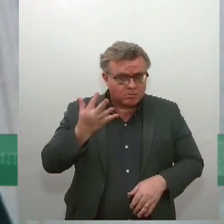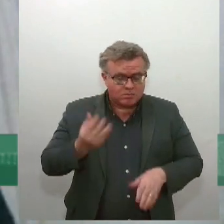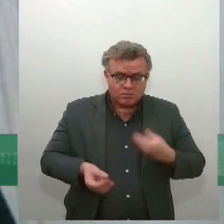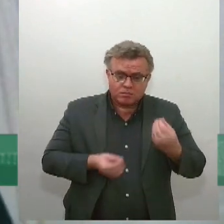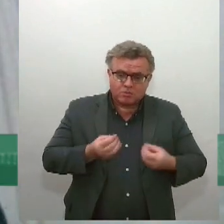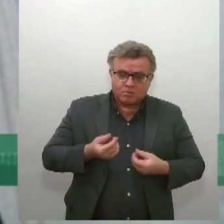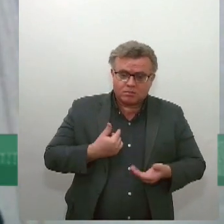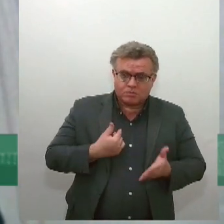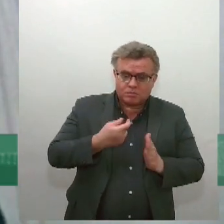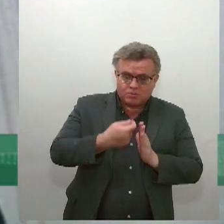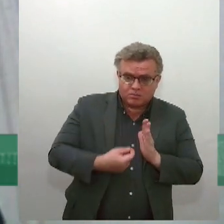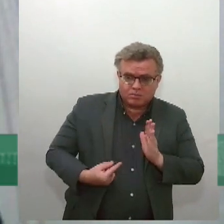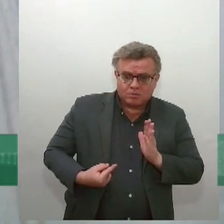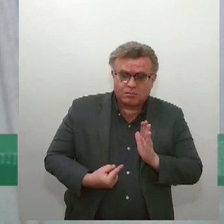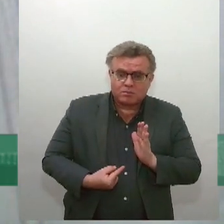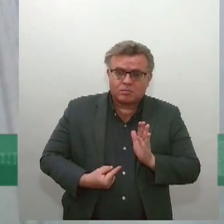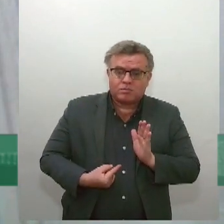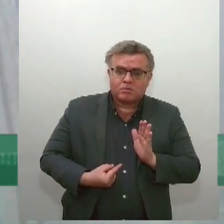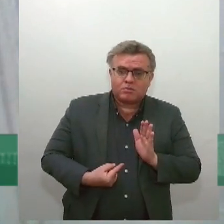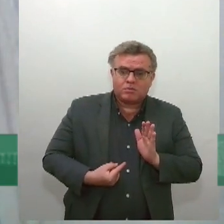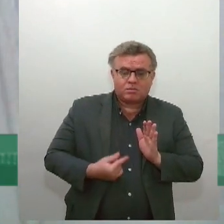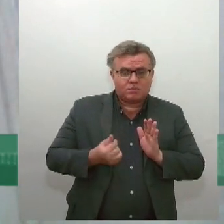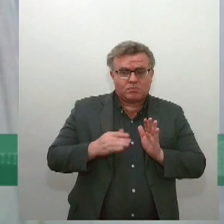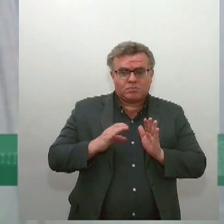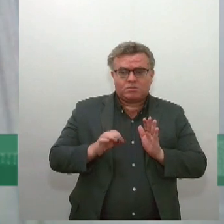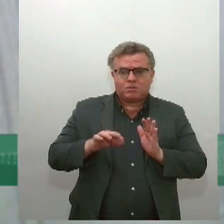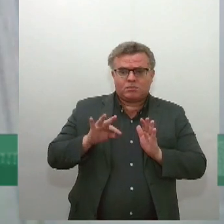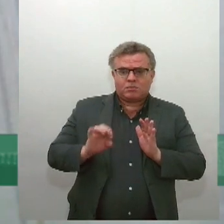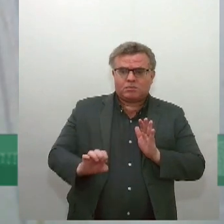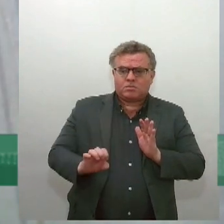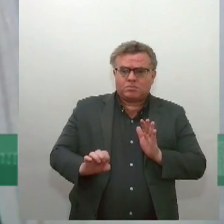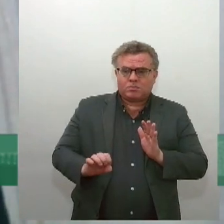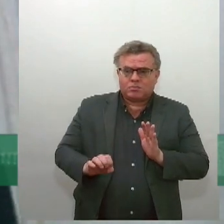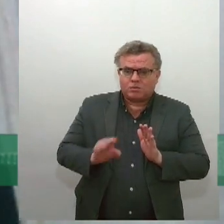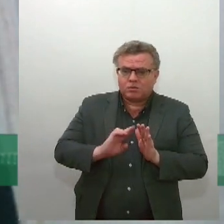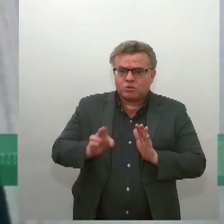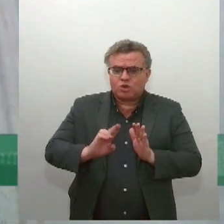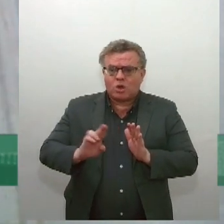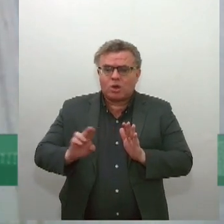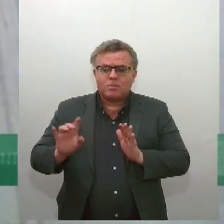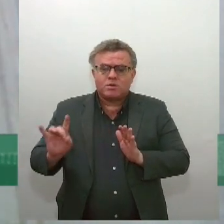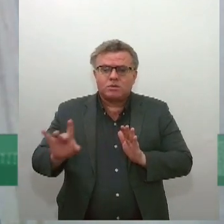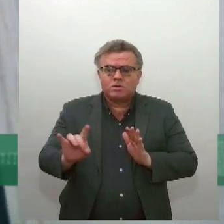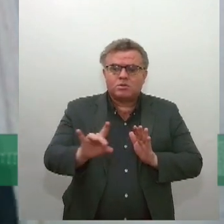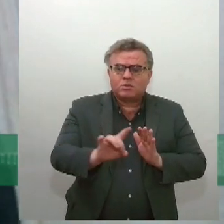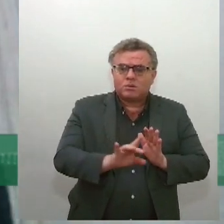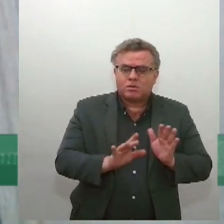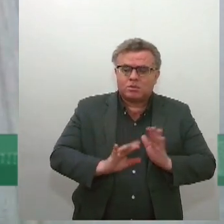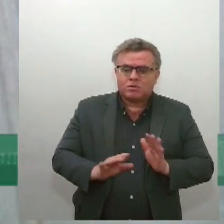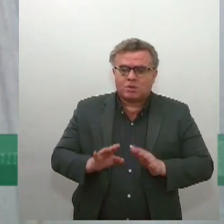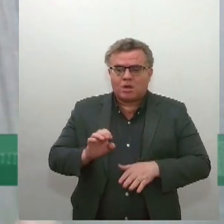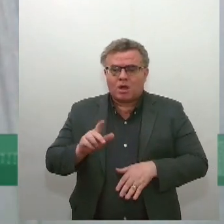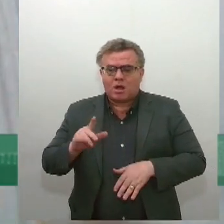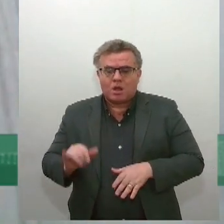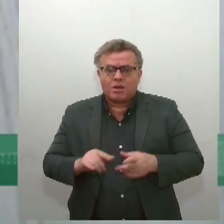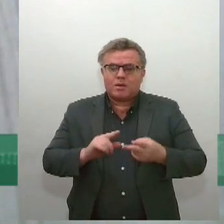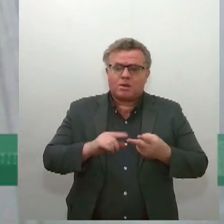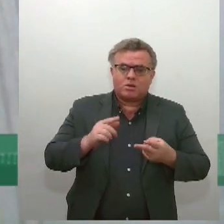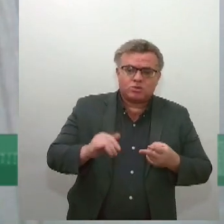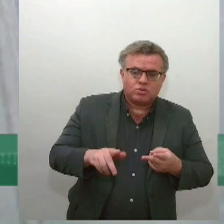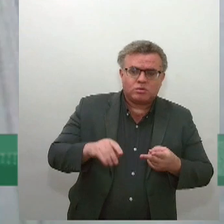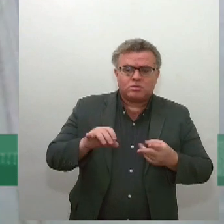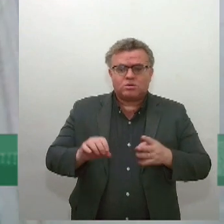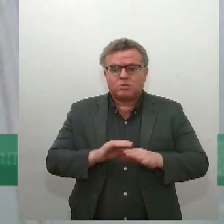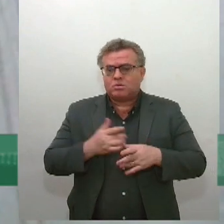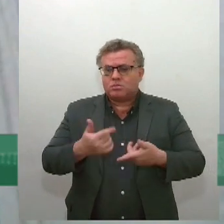embaixo assim escrito A Corte. não tinha os nomes dos ministros Elisabetta Lamarck, Giulio Prosperetti, não tinha.